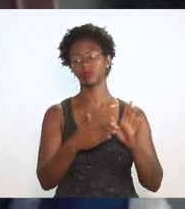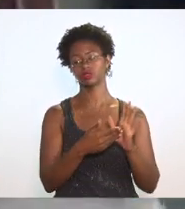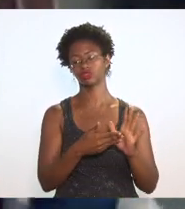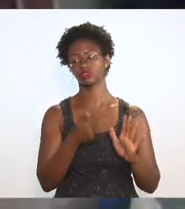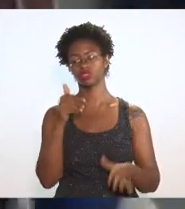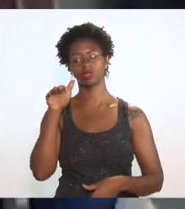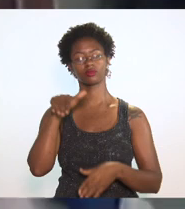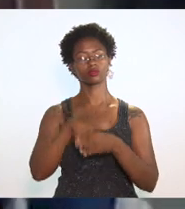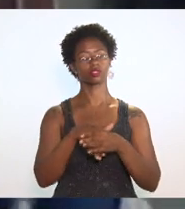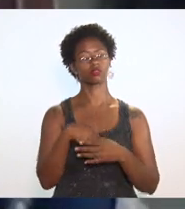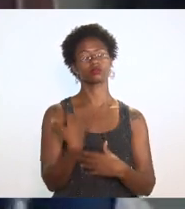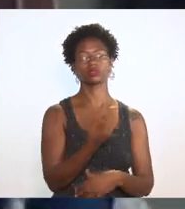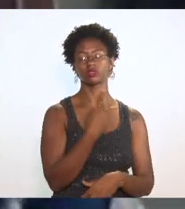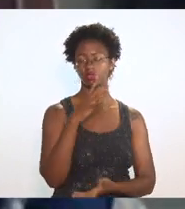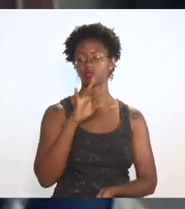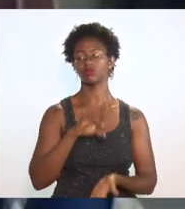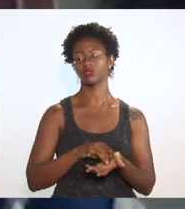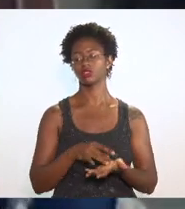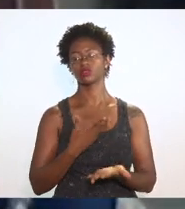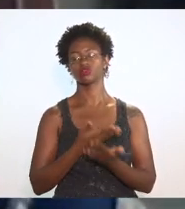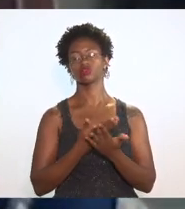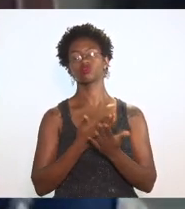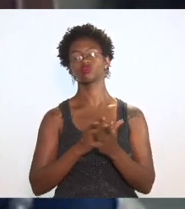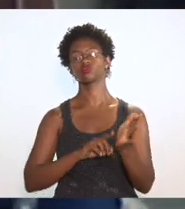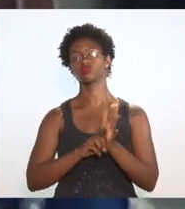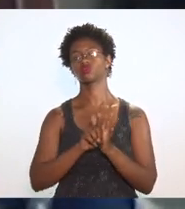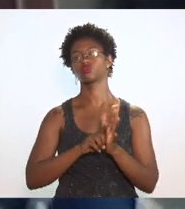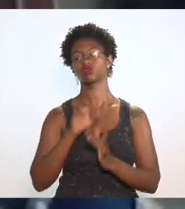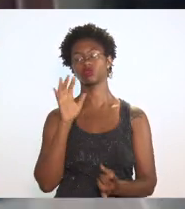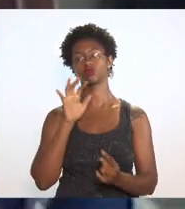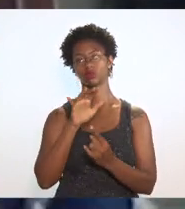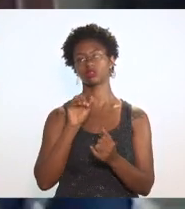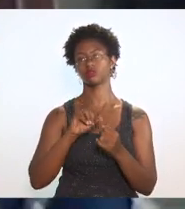a votação para que efetivamente esse estudo de impacto seja feito